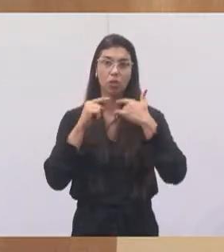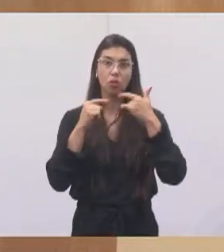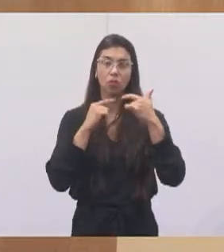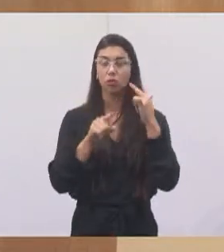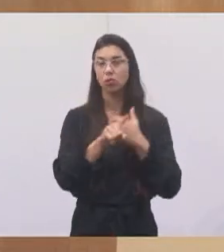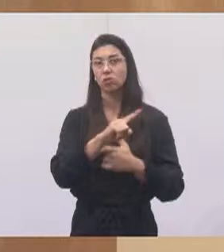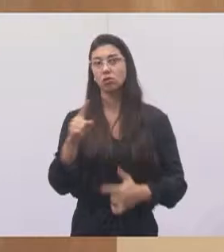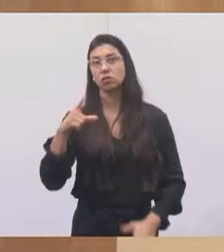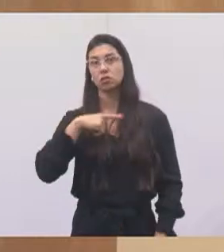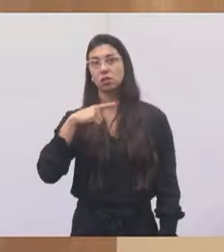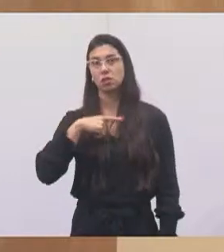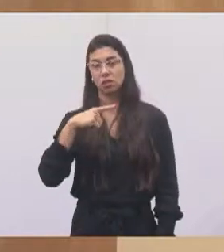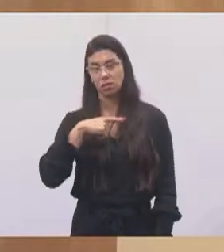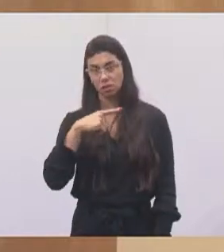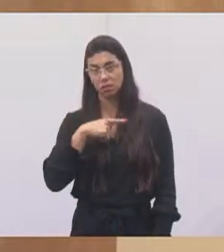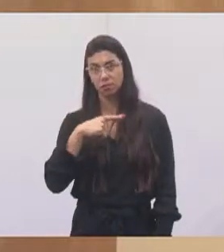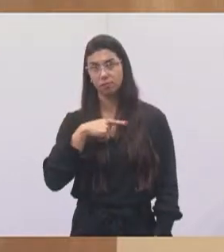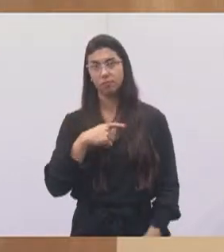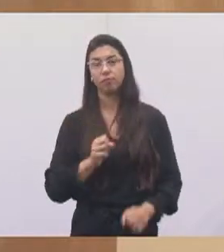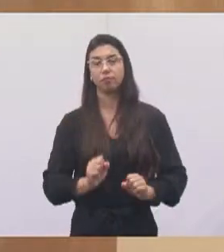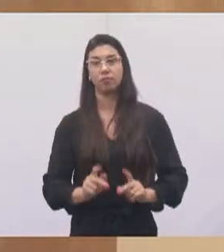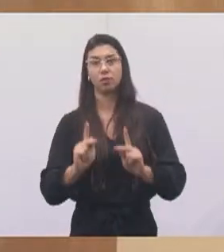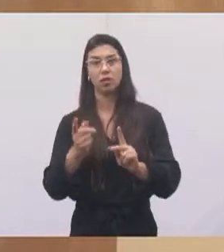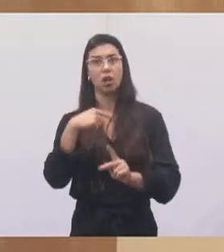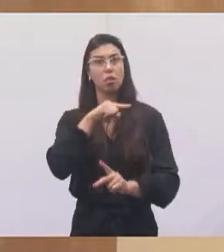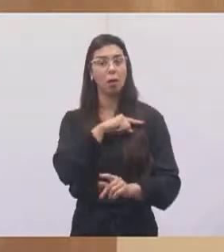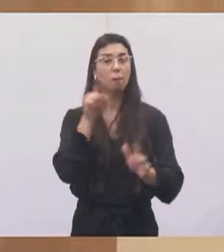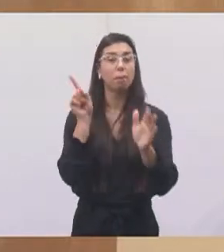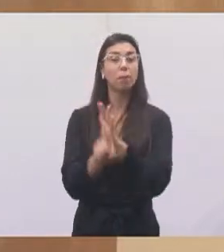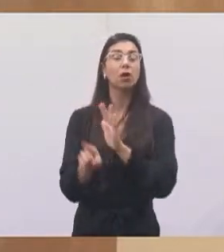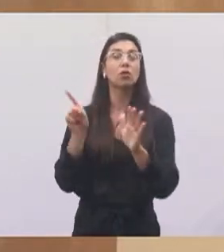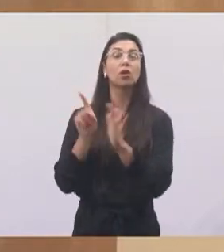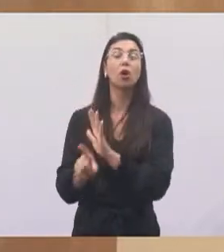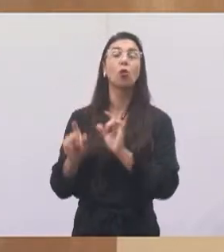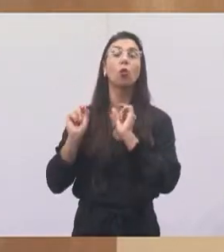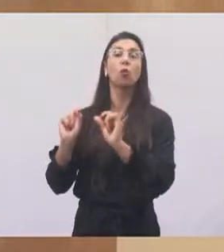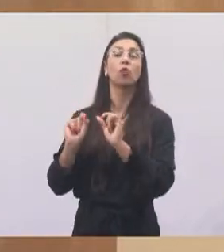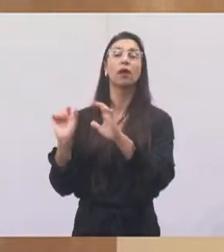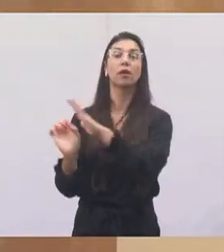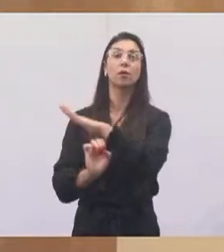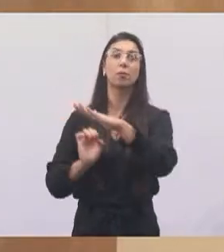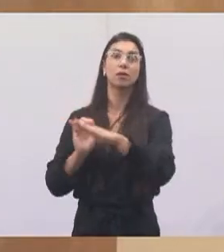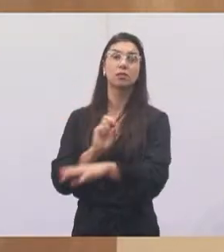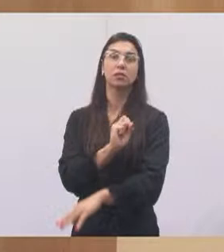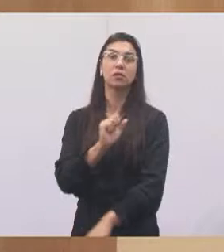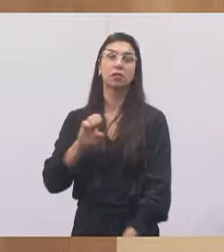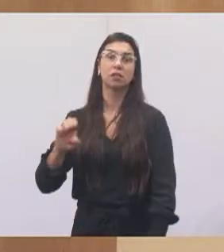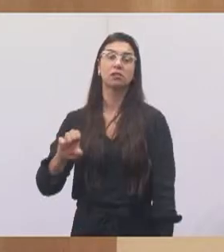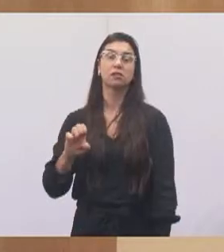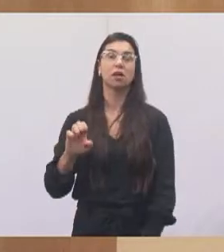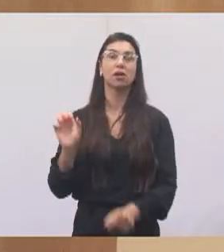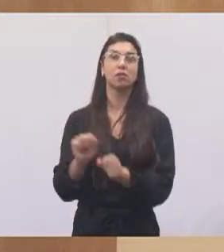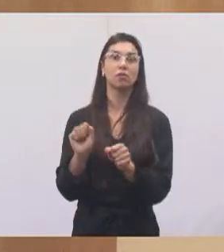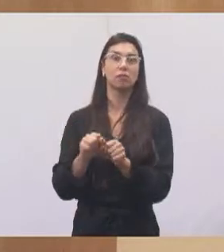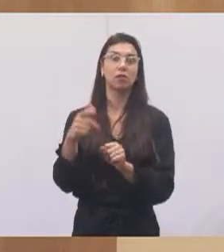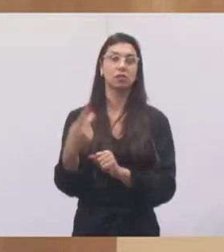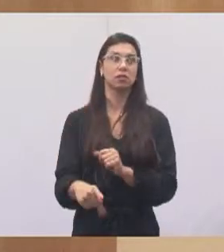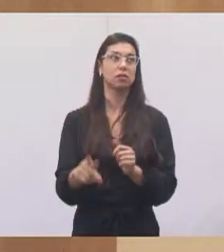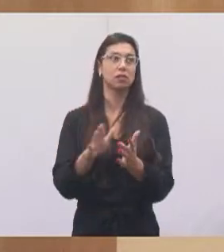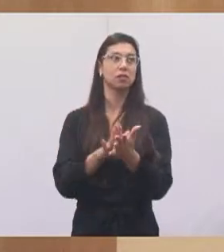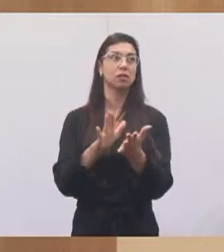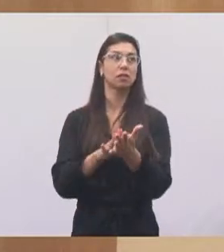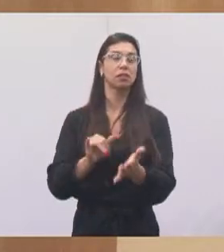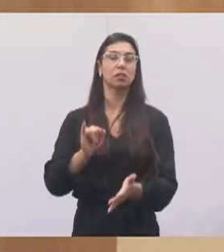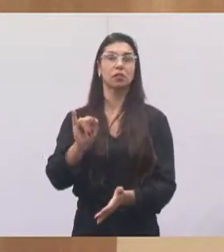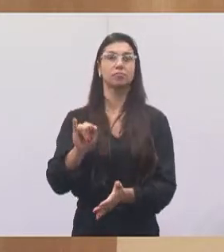equipe do Saai para tirar essas dúvidas, para que a gente pergunte o que o Saai, qual o trabalho do Saai aqui na nossa cidade, Jacarei, apresentar as